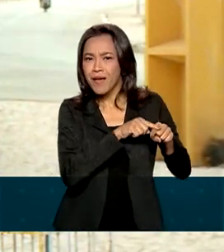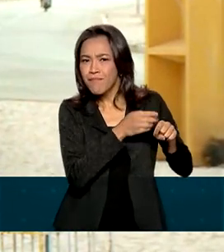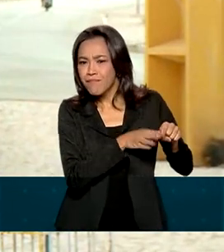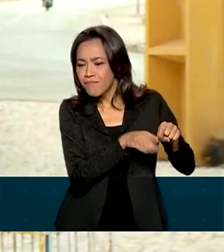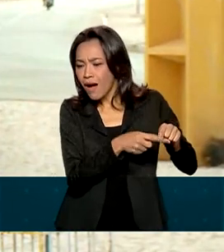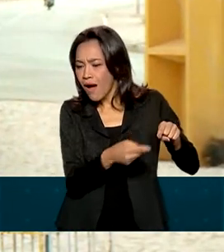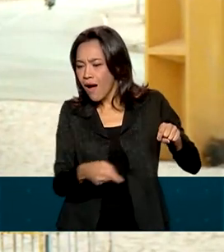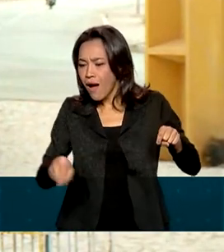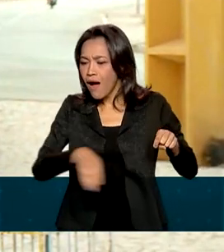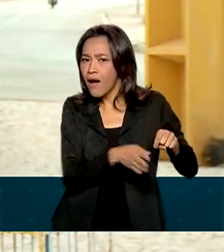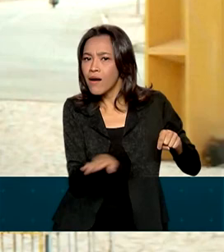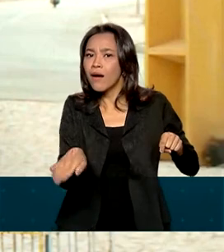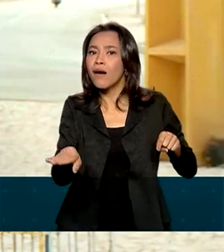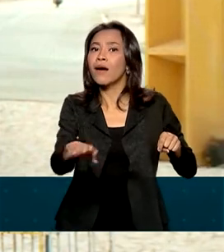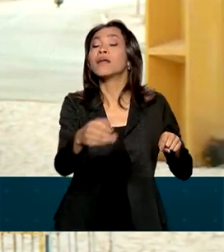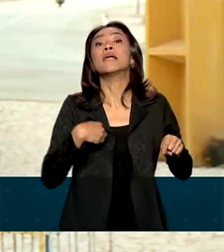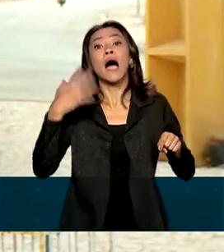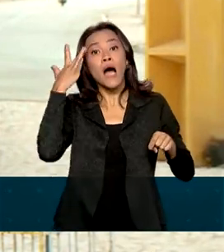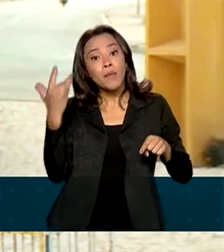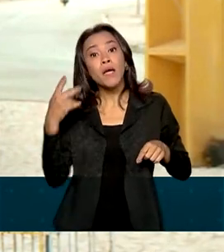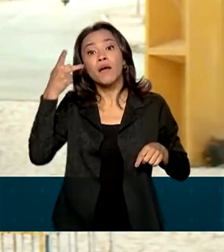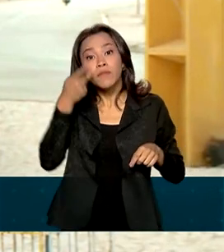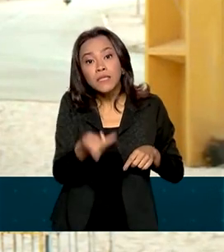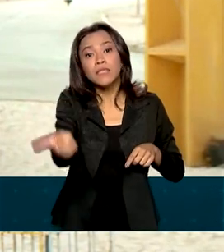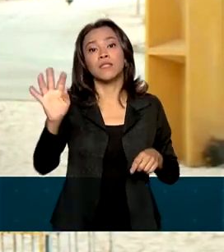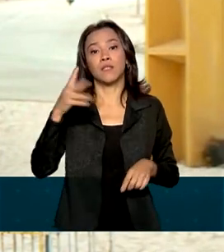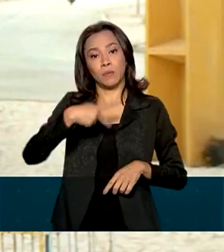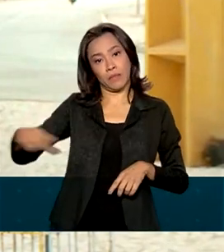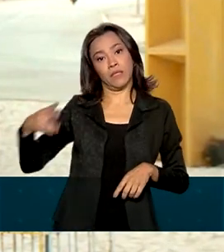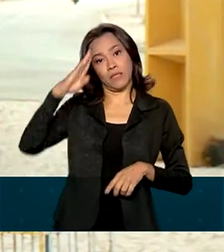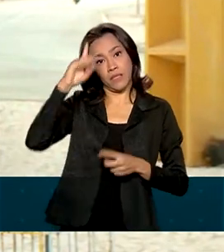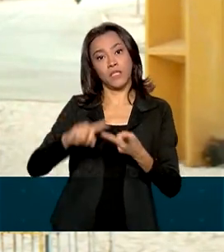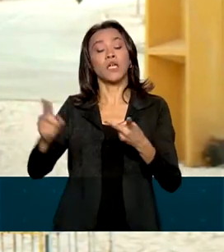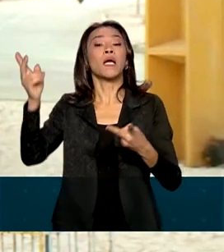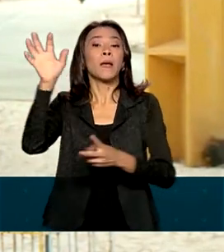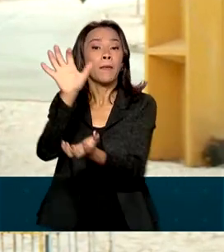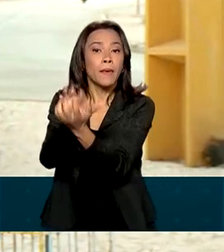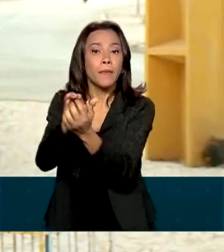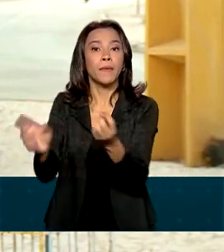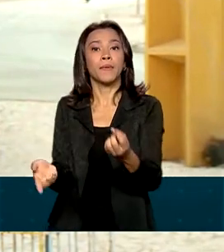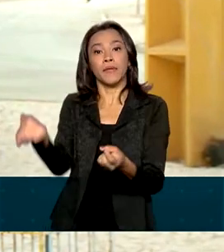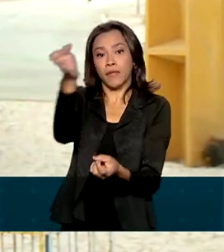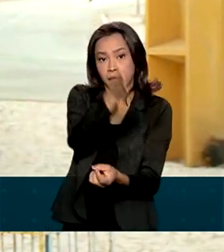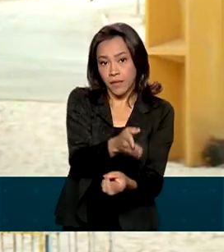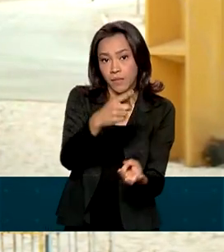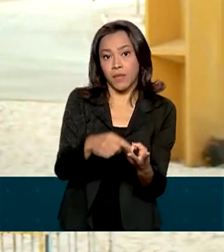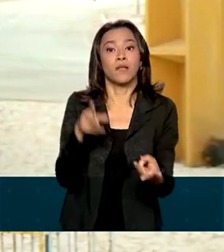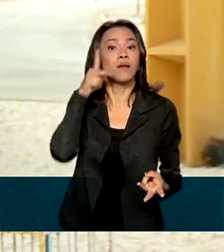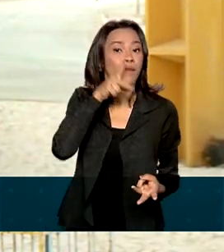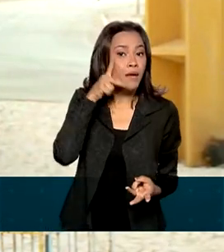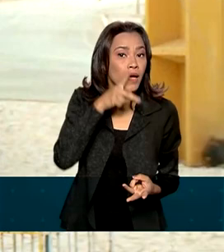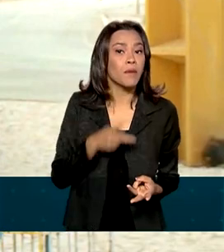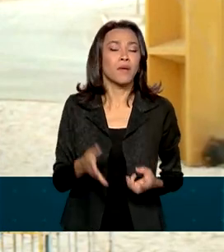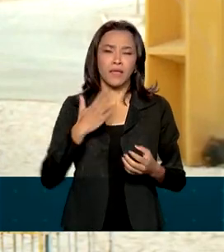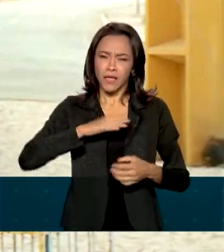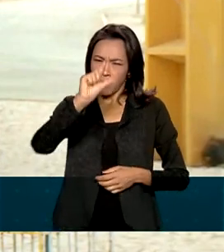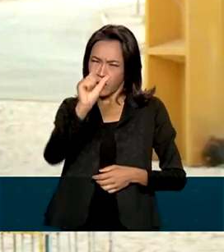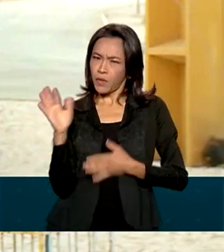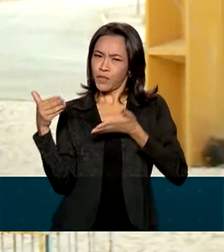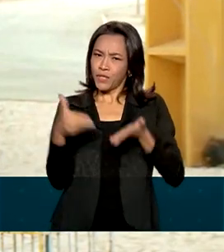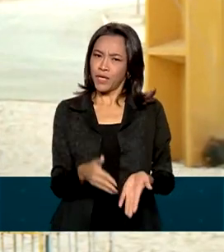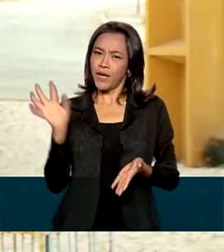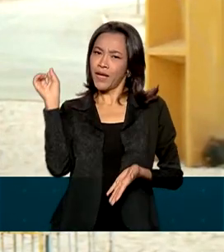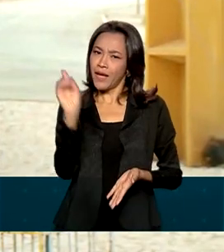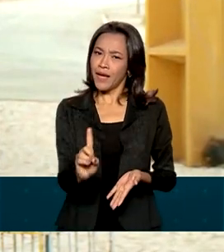Inclusive, está prevista amanhã a visita do presidente a Pernambuco e também a Paraíba. E daqui a pouquinho, ele vai estar aqui em Rússias, no Ceará, e você pode